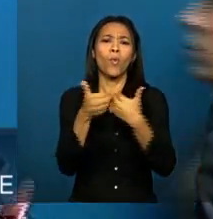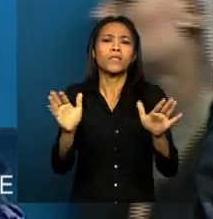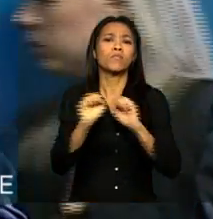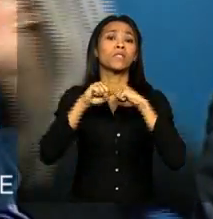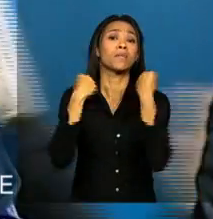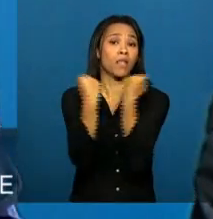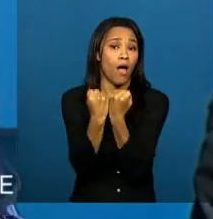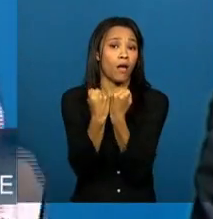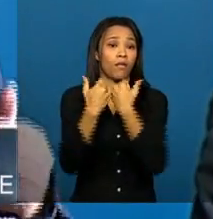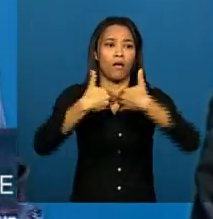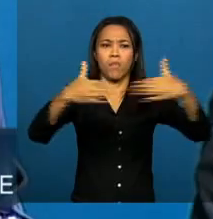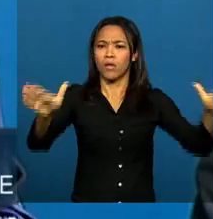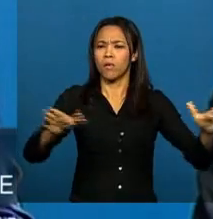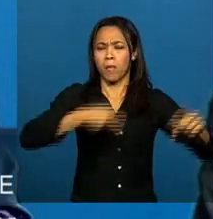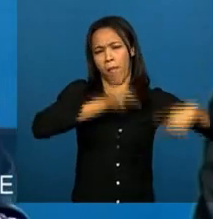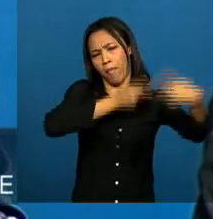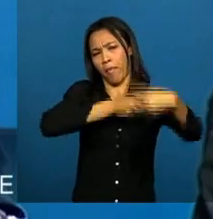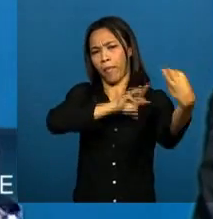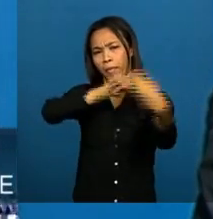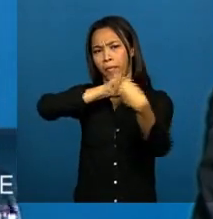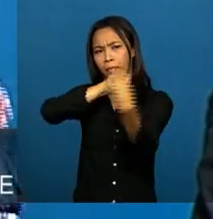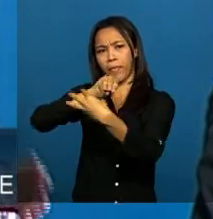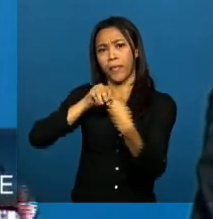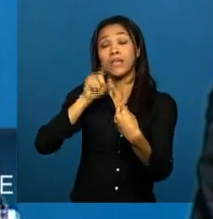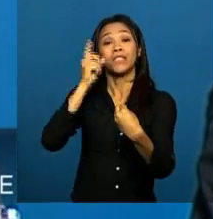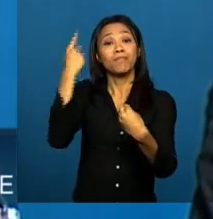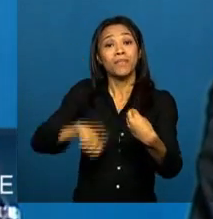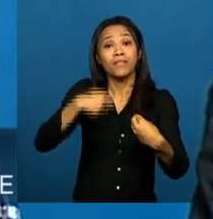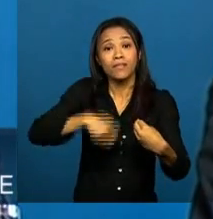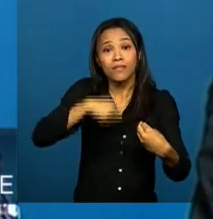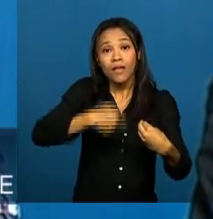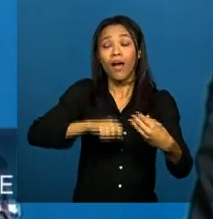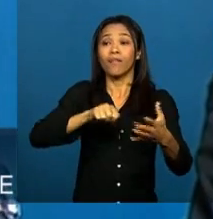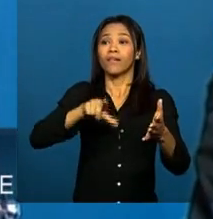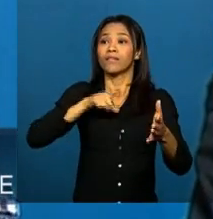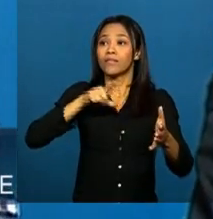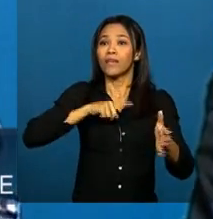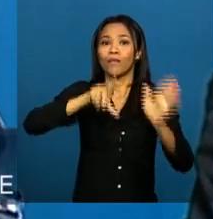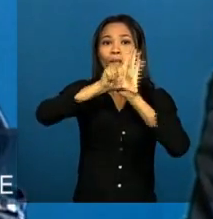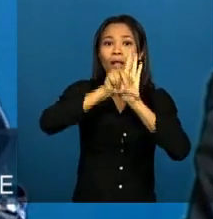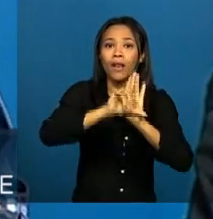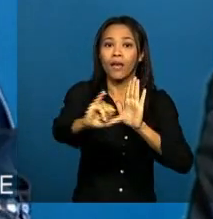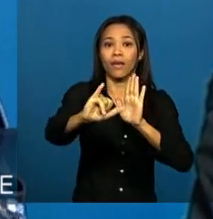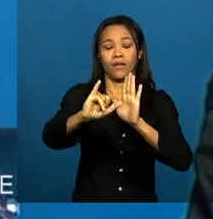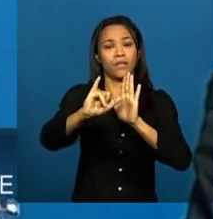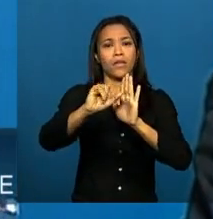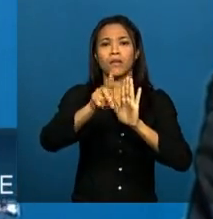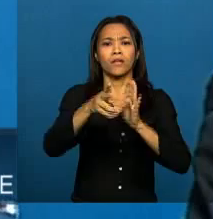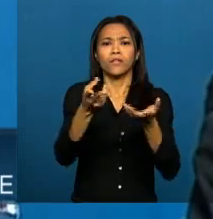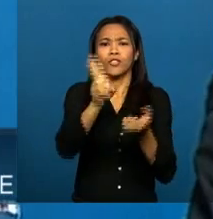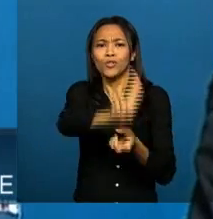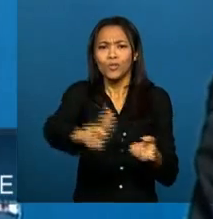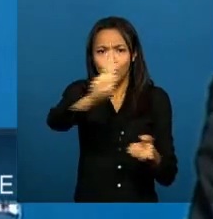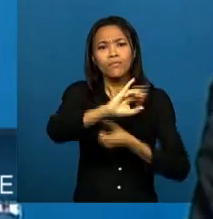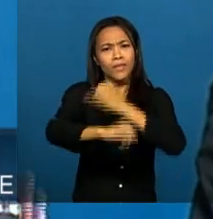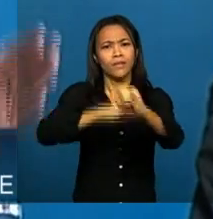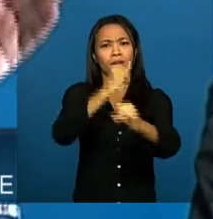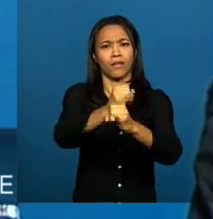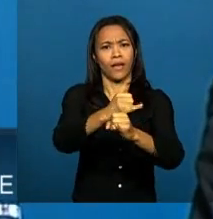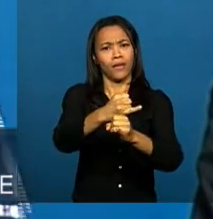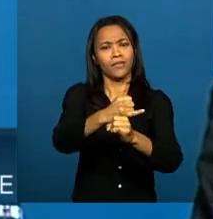amplo debate sobre a necessidade de se regulamentar os dados pessoais no Brasil. De lá para cá,